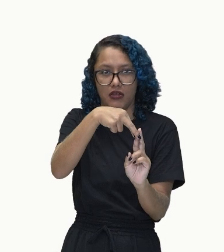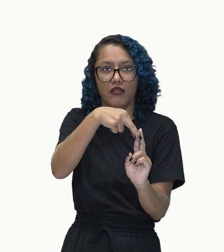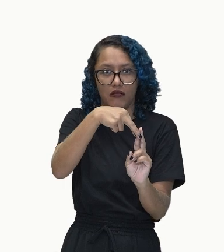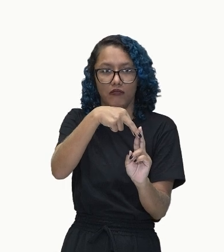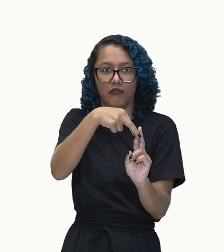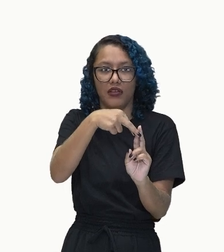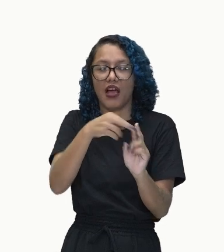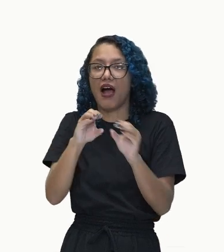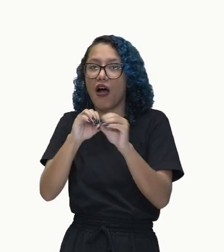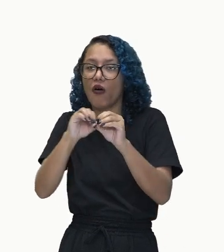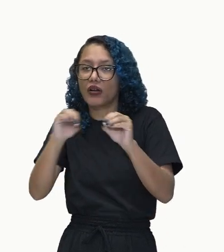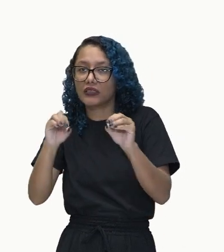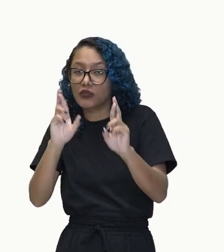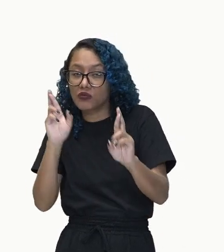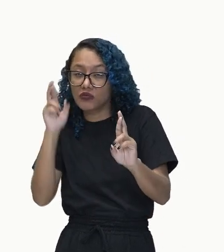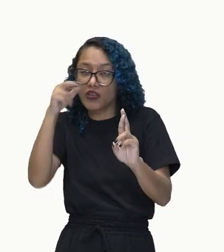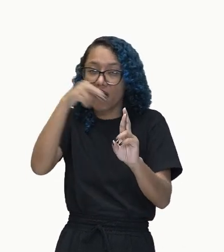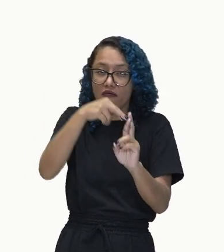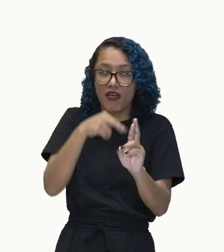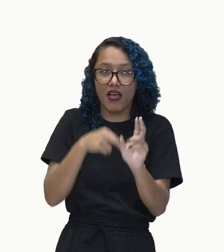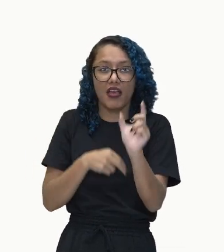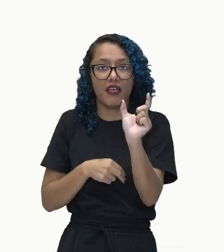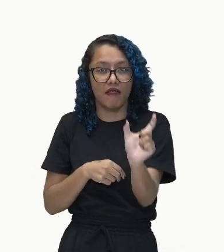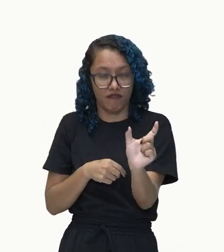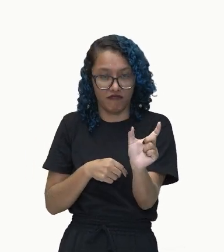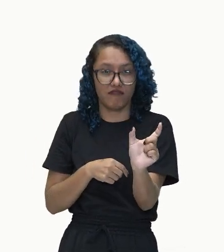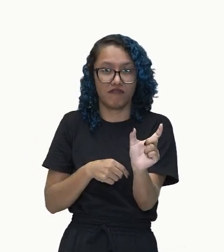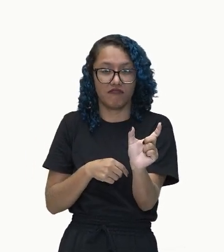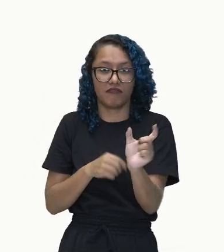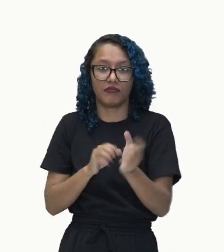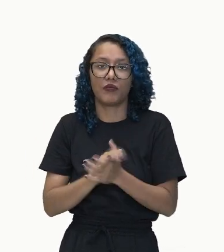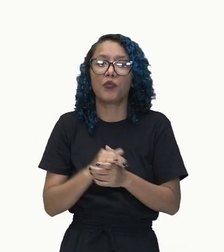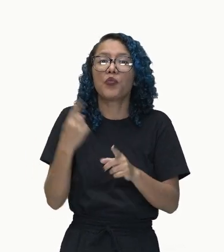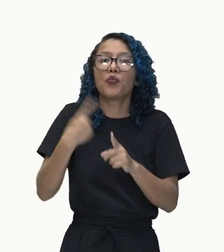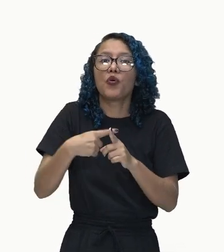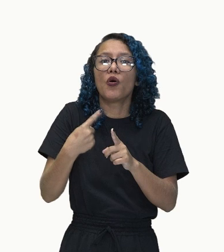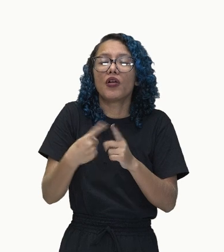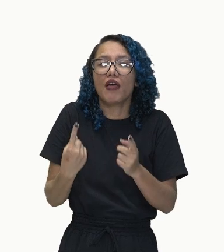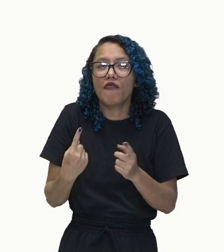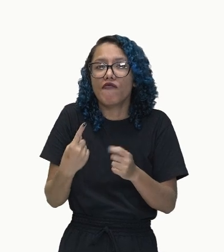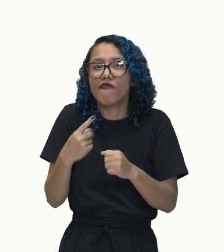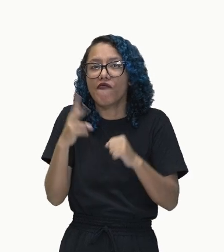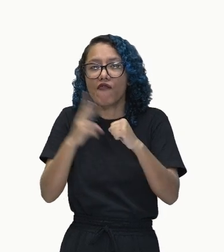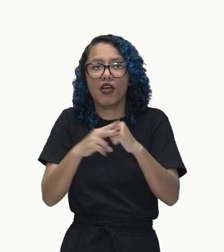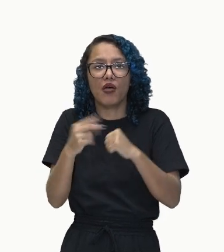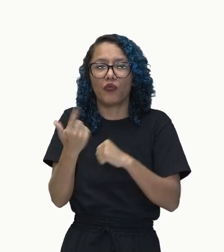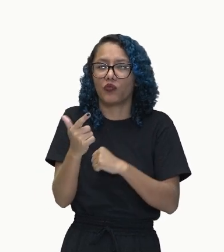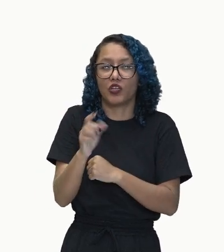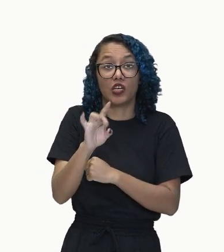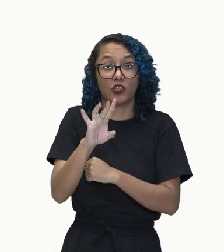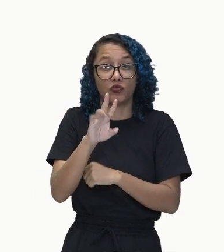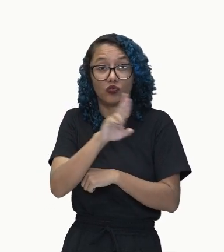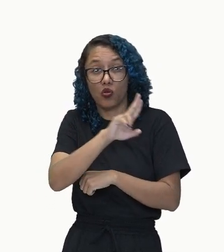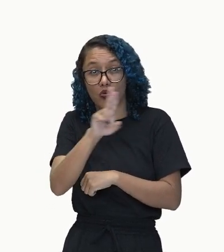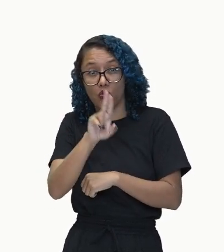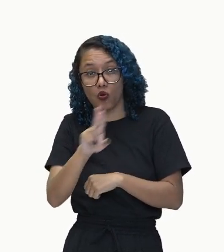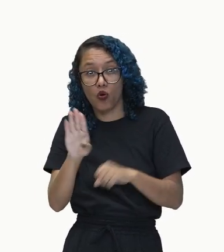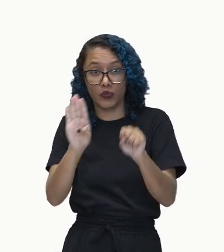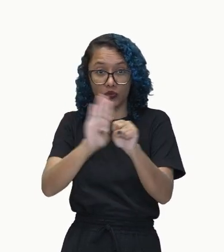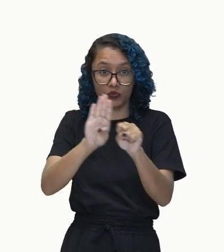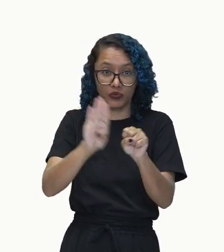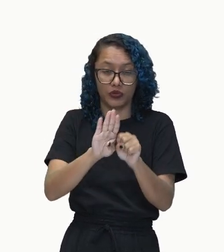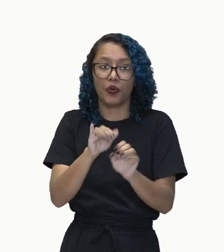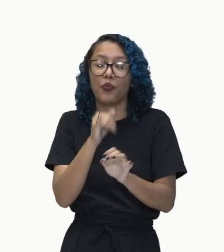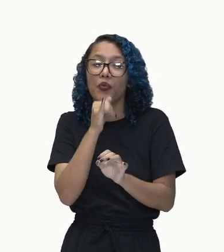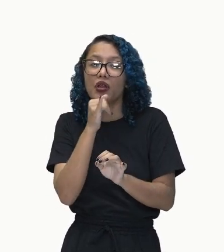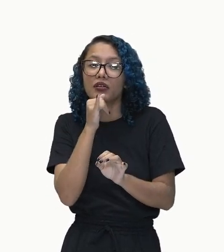Ele corresponde a um sintagma nominal. Por quê? Porque ele não tem verbo nele. Só nome. Ó. Meu amigo comprou dois lápis.